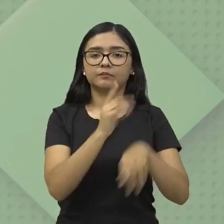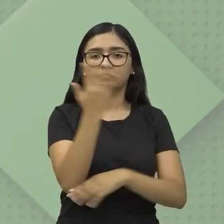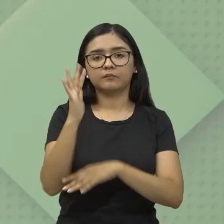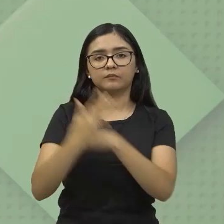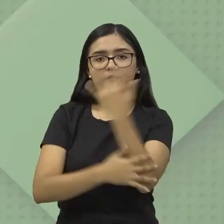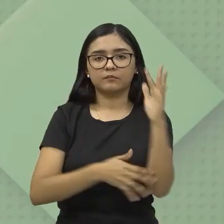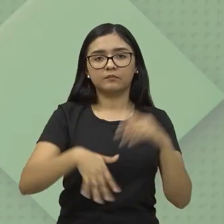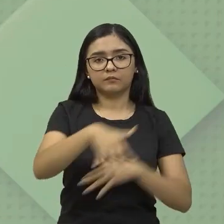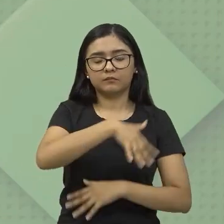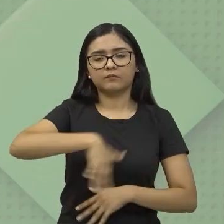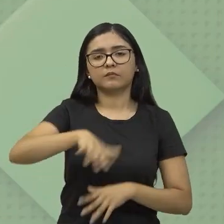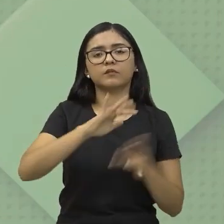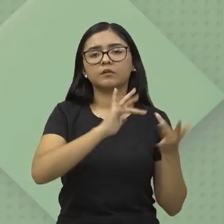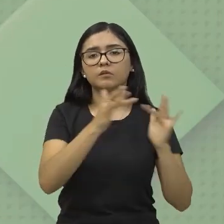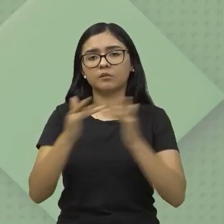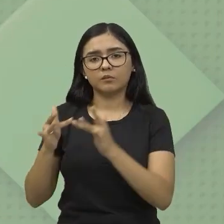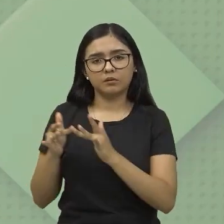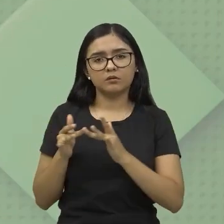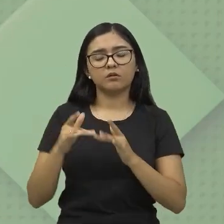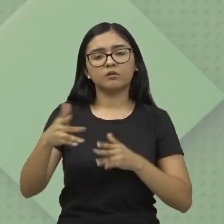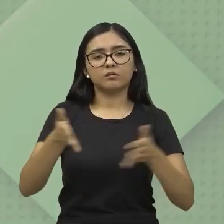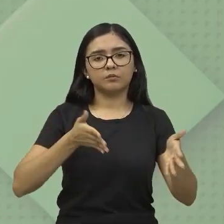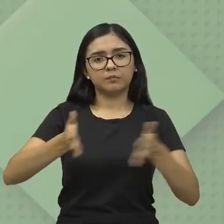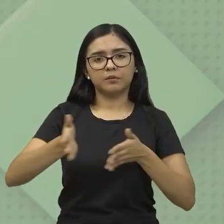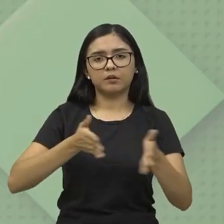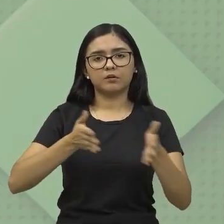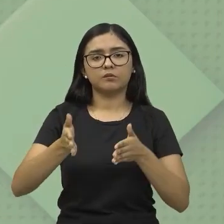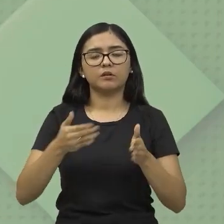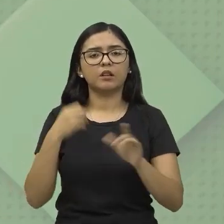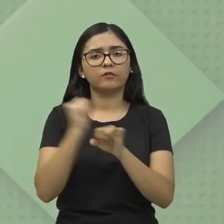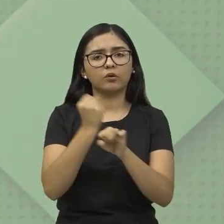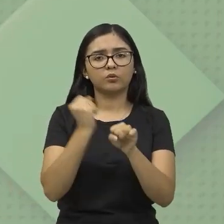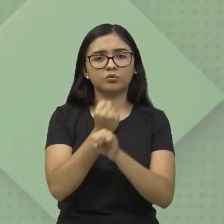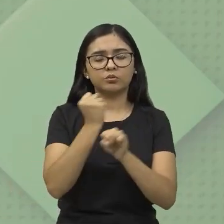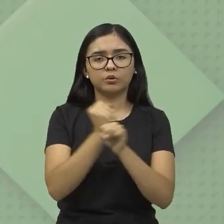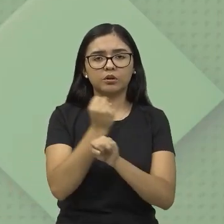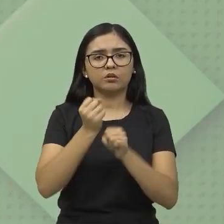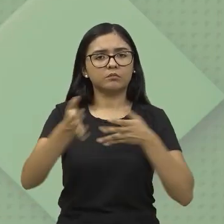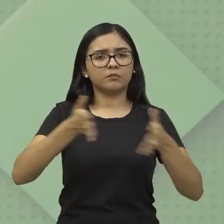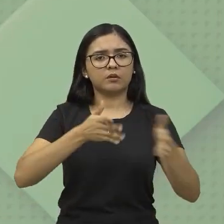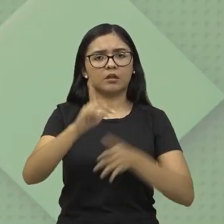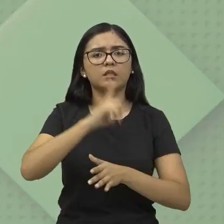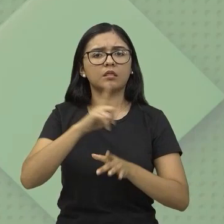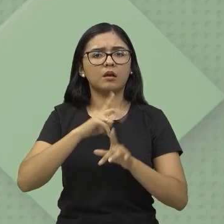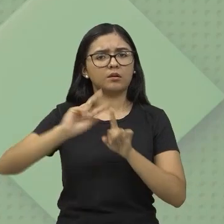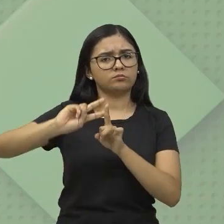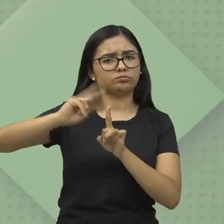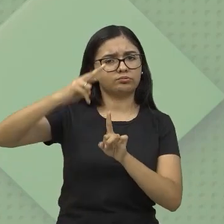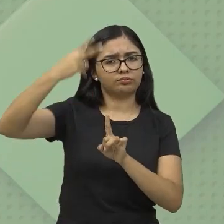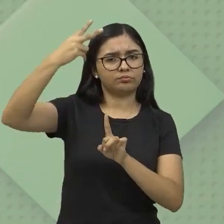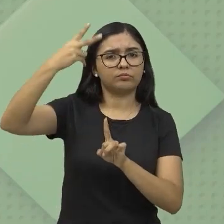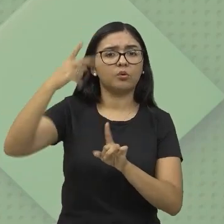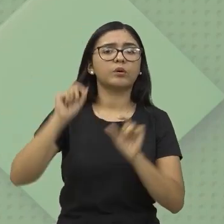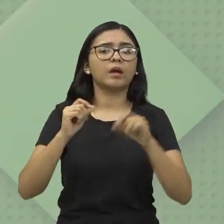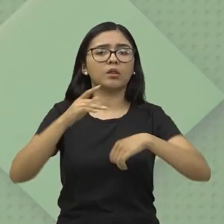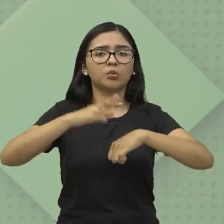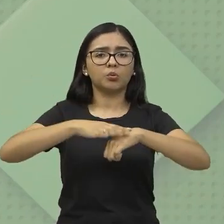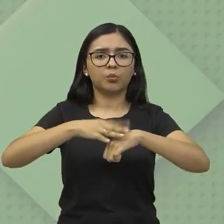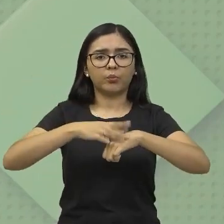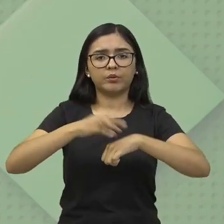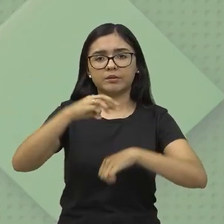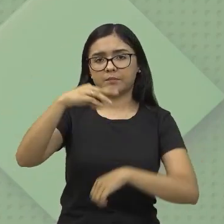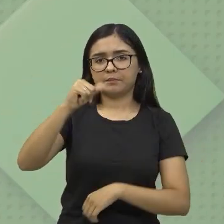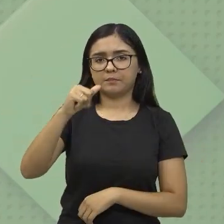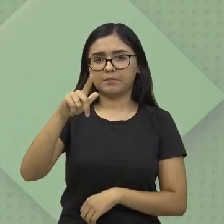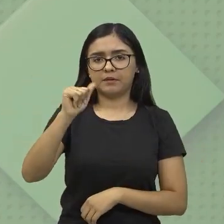dentro, né, desse contexto, no período em que ela foi construída, houve um aumento de casos, por exemplo, da malária, que é